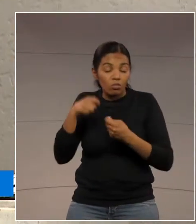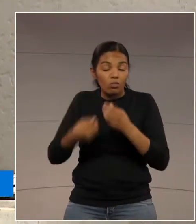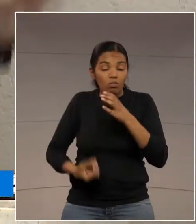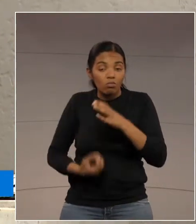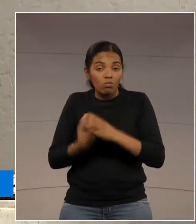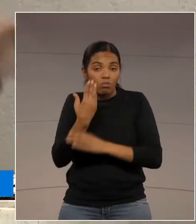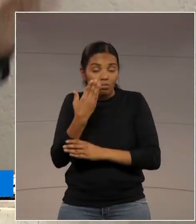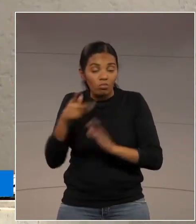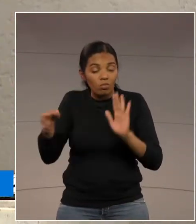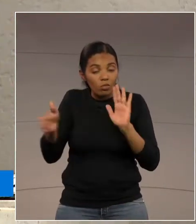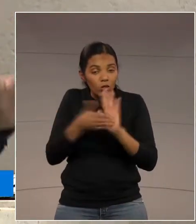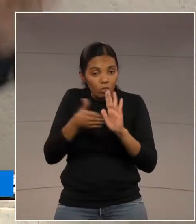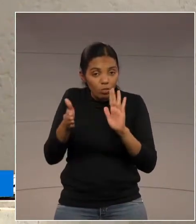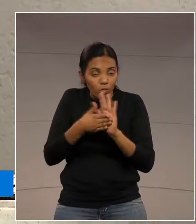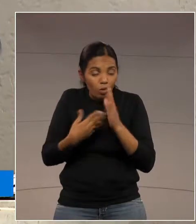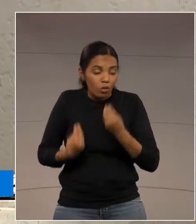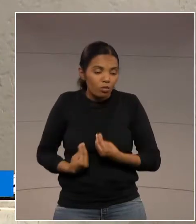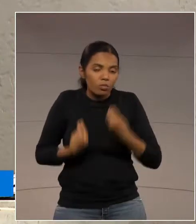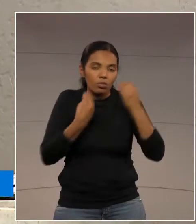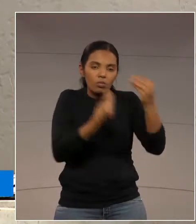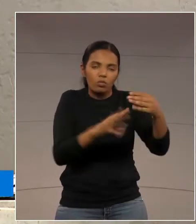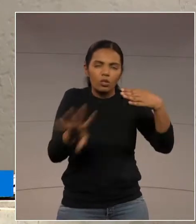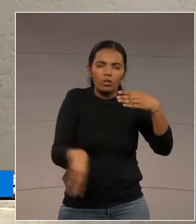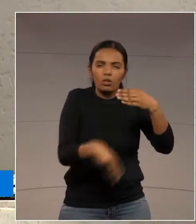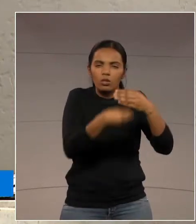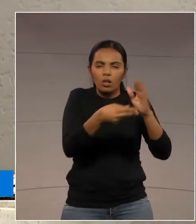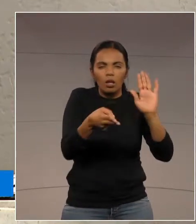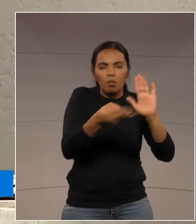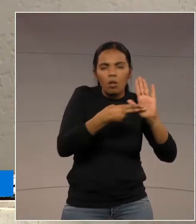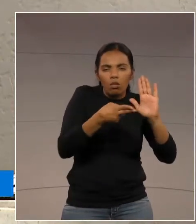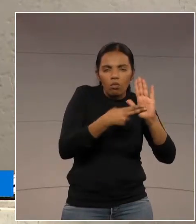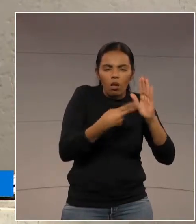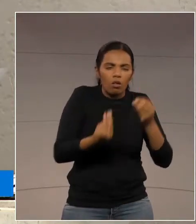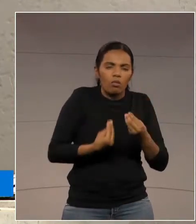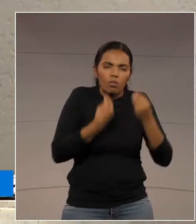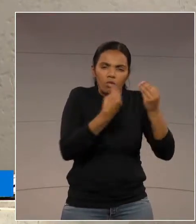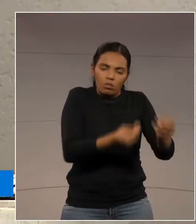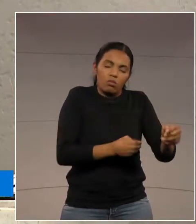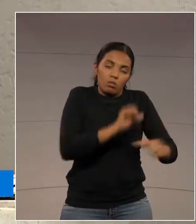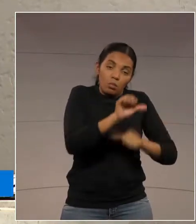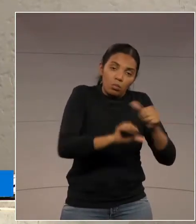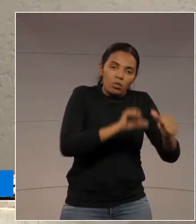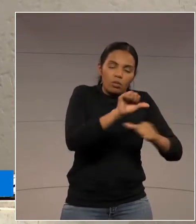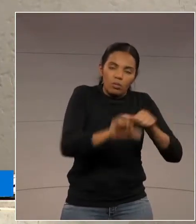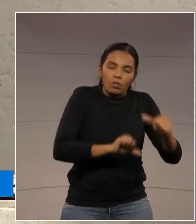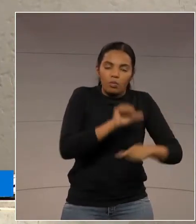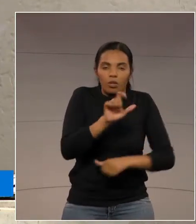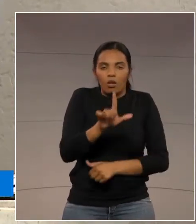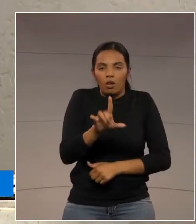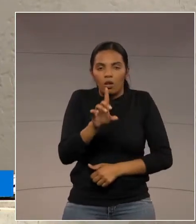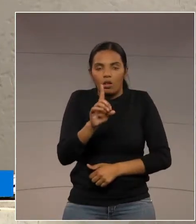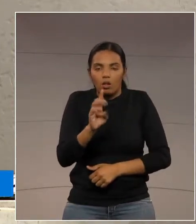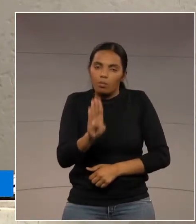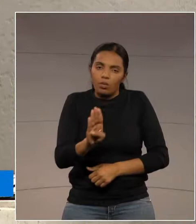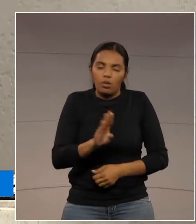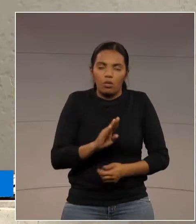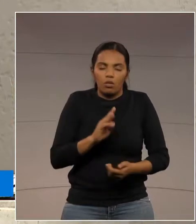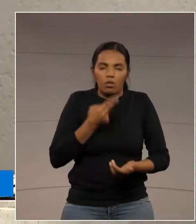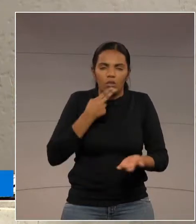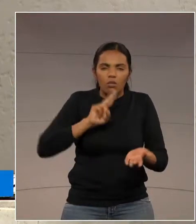uma proposta de emenda à Constituição alterando dispositivos da nossa Carta Magna.